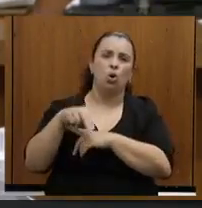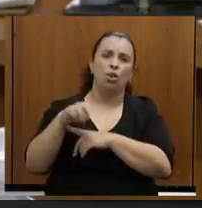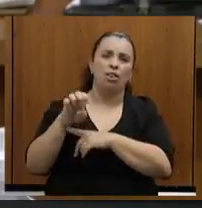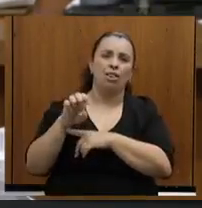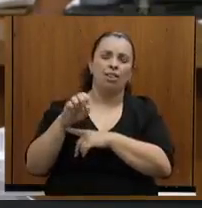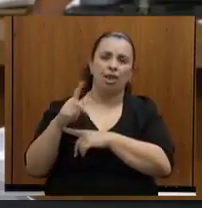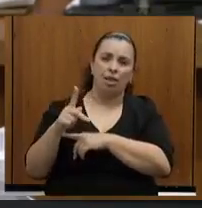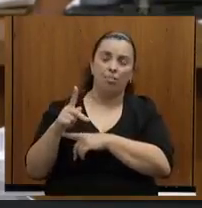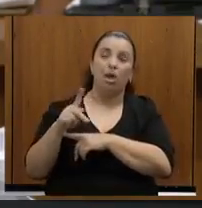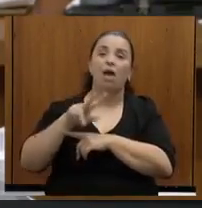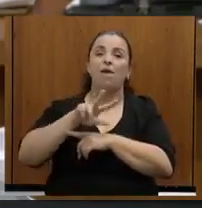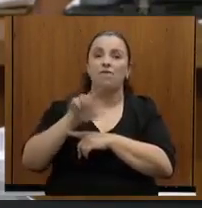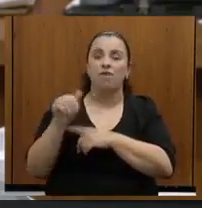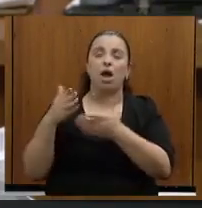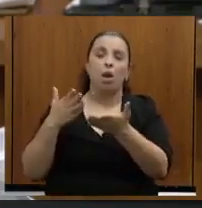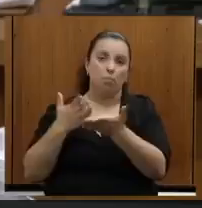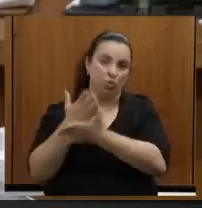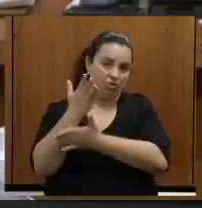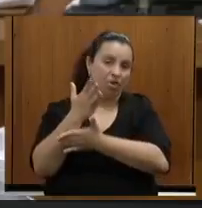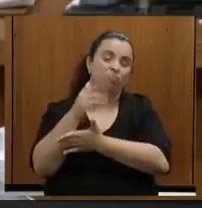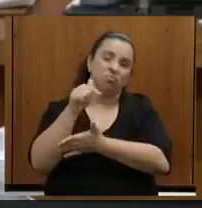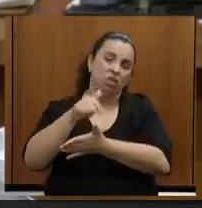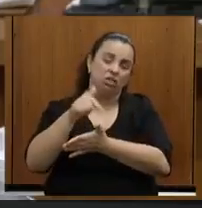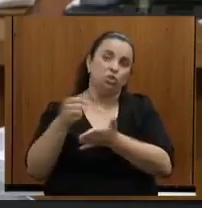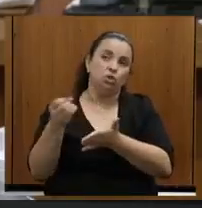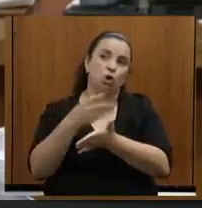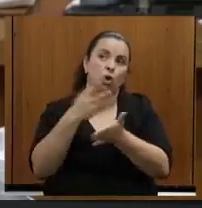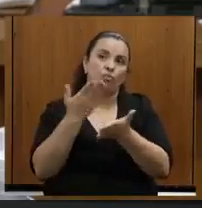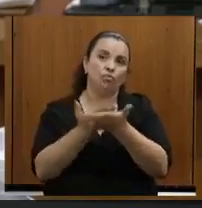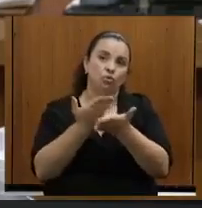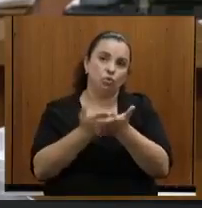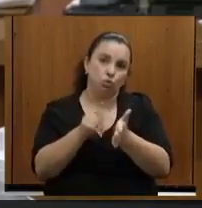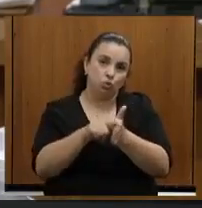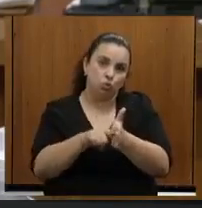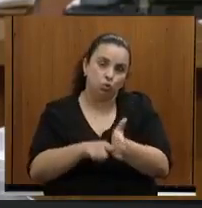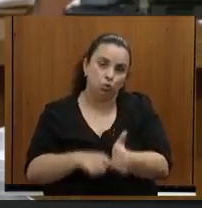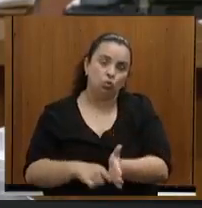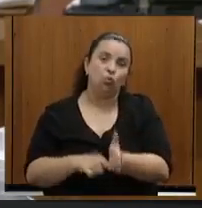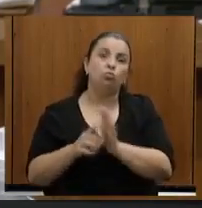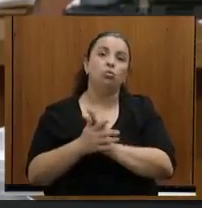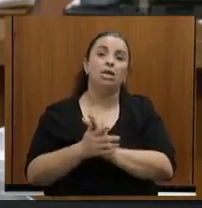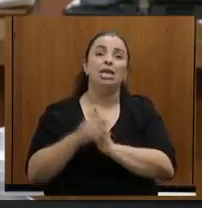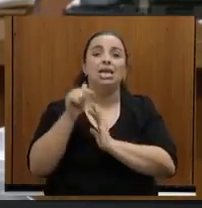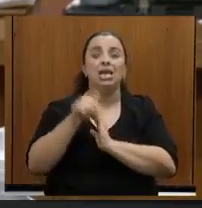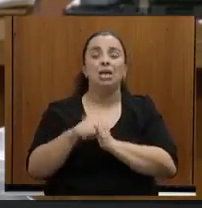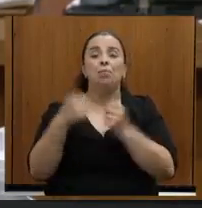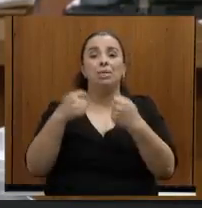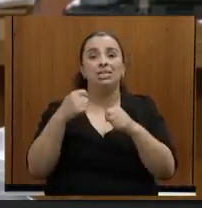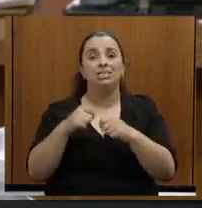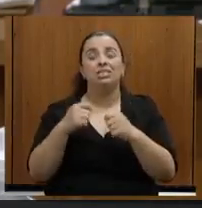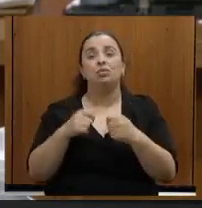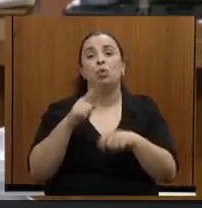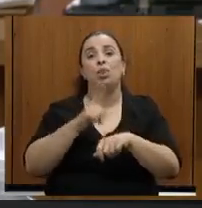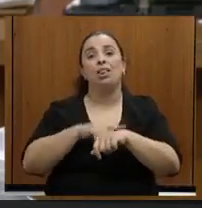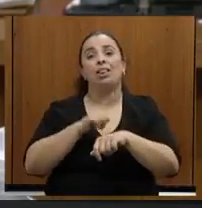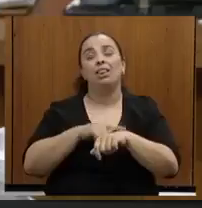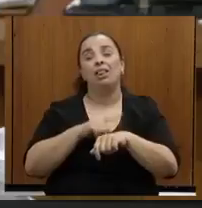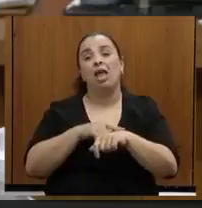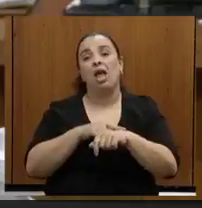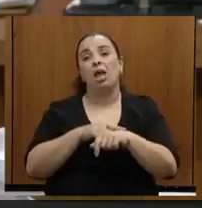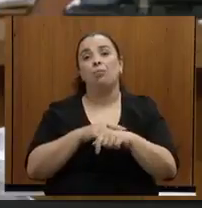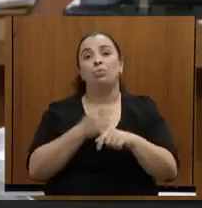novos estudos, o tempo, seis meses, que vai ser pedido, e dentro de seis meses nós